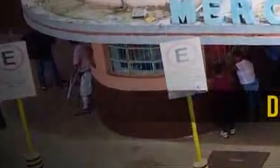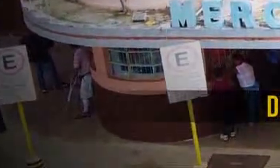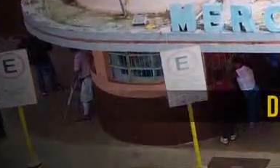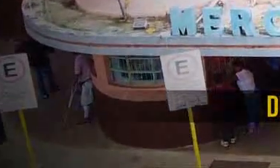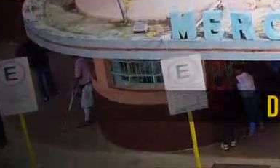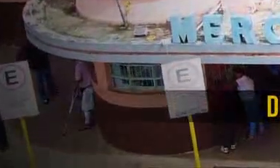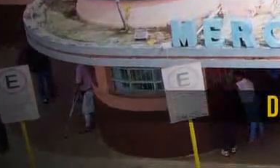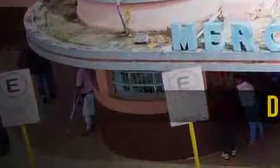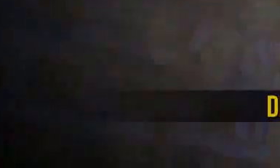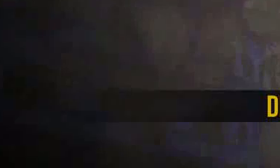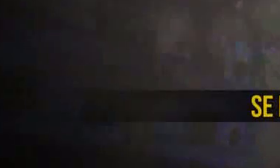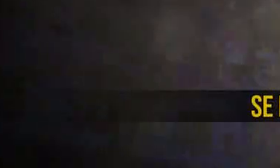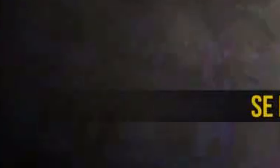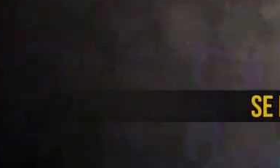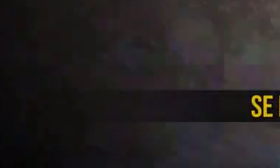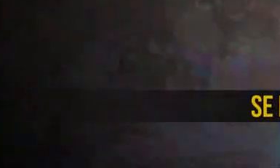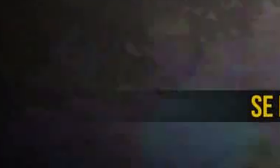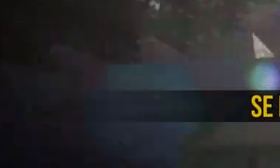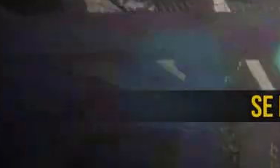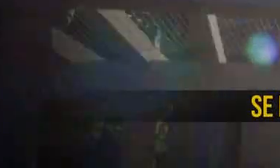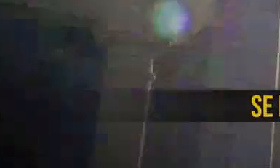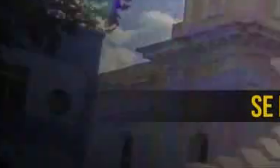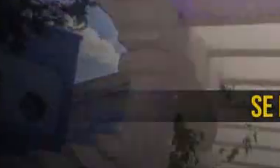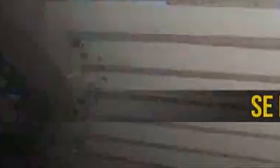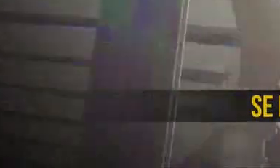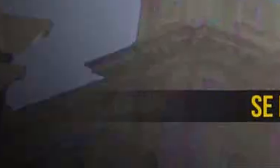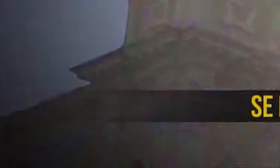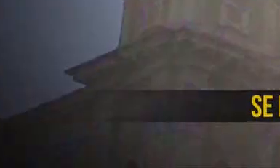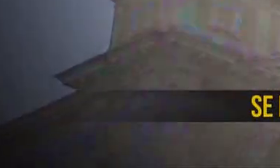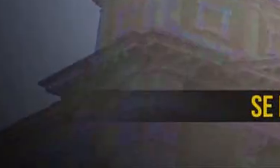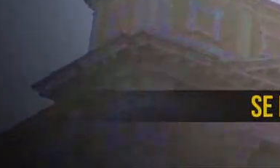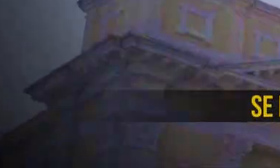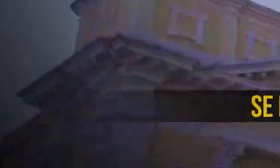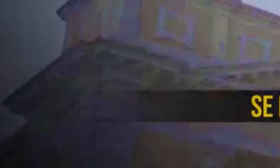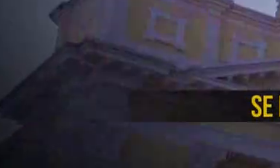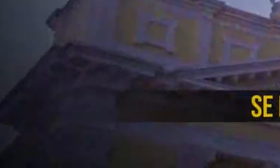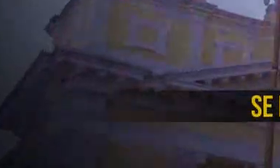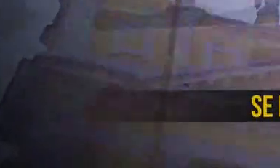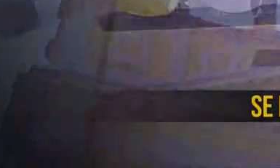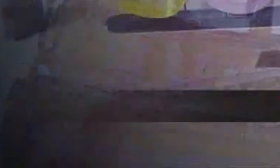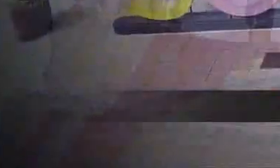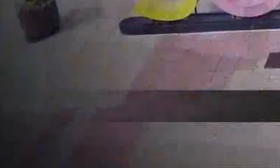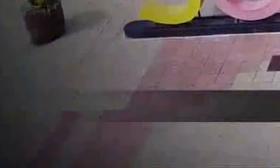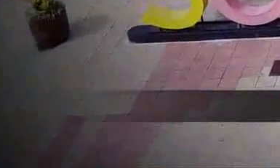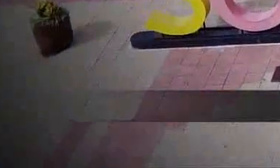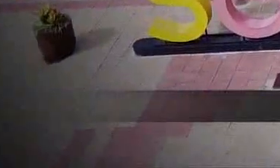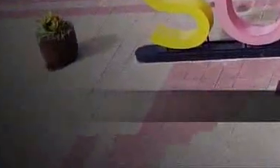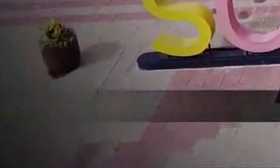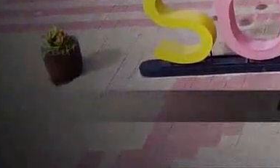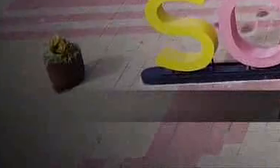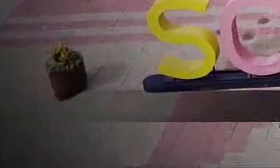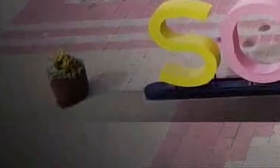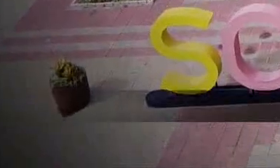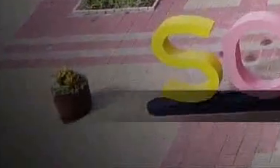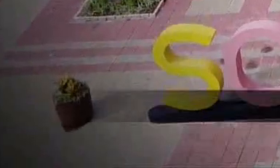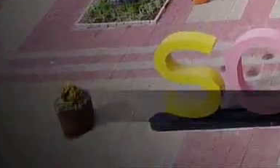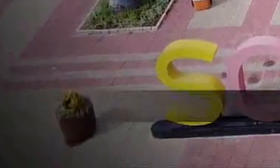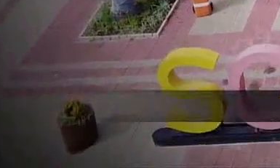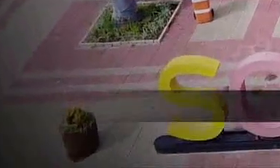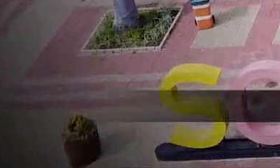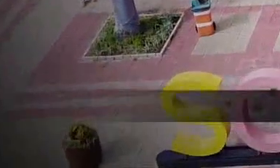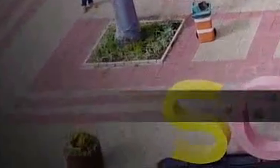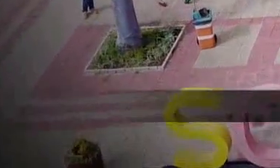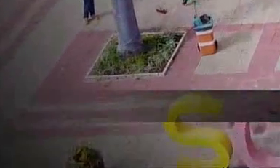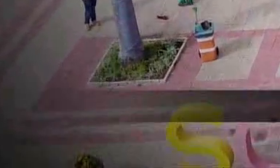a terra desce Sem teu famoso céu, visão e lípido A imagem do cruzeiro